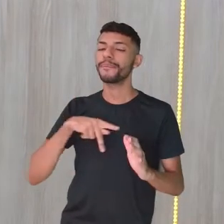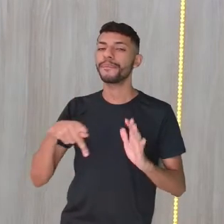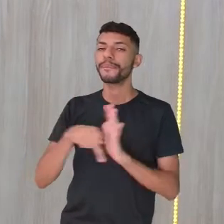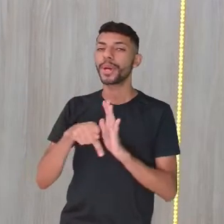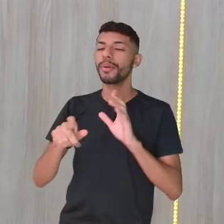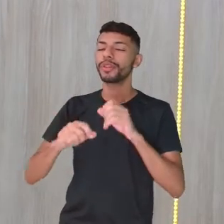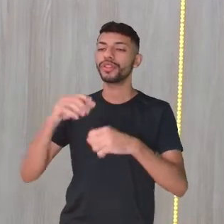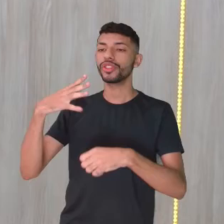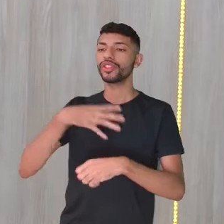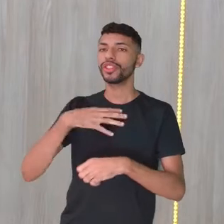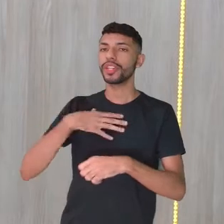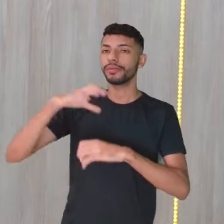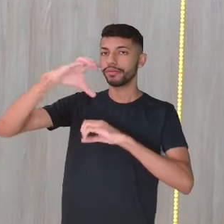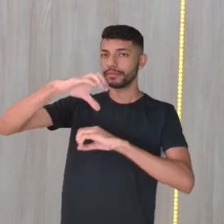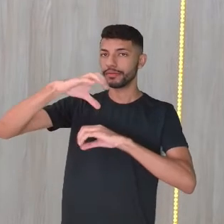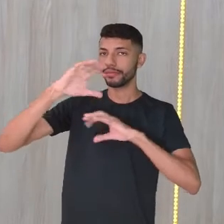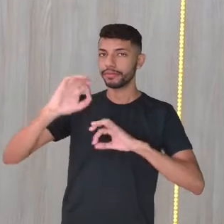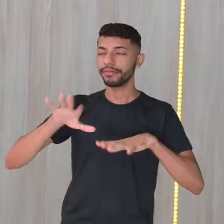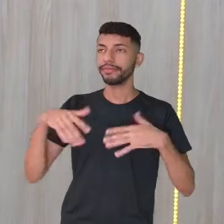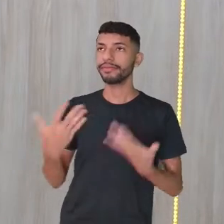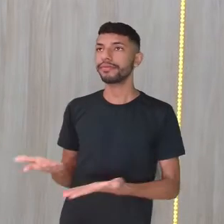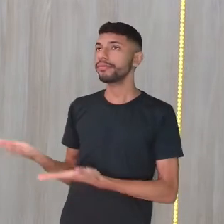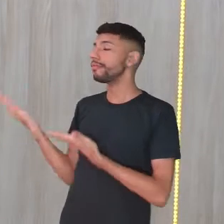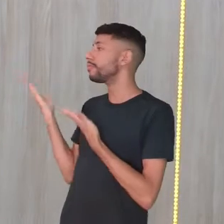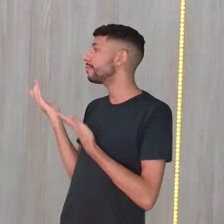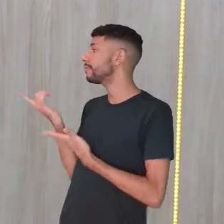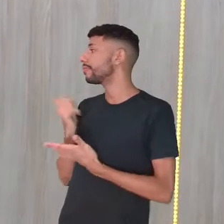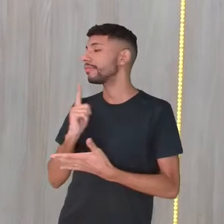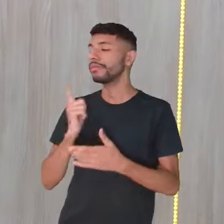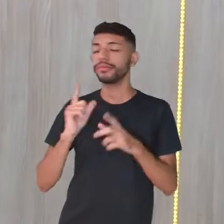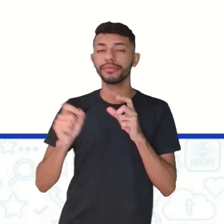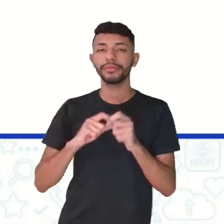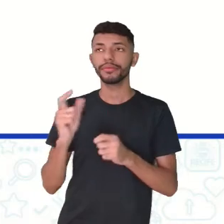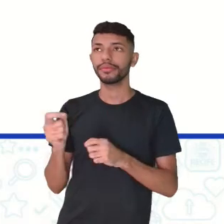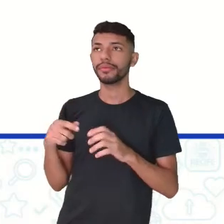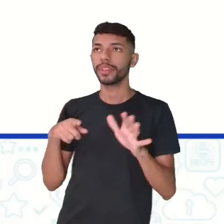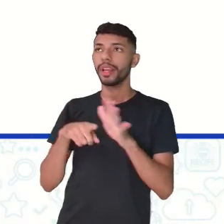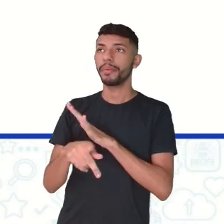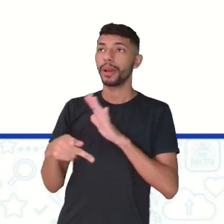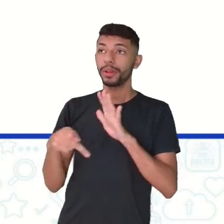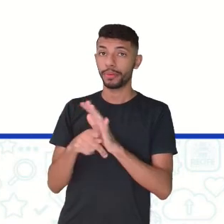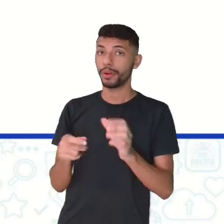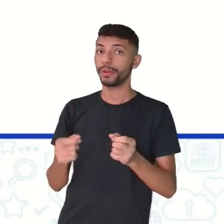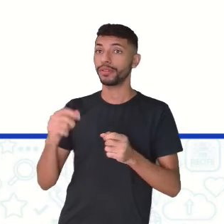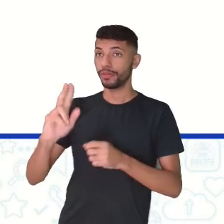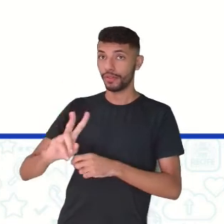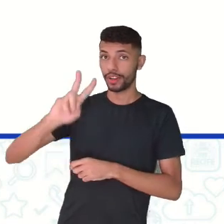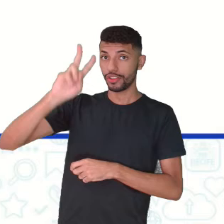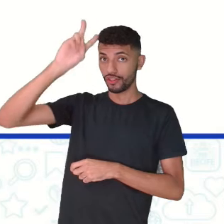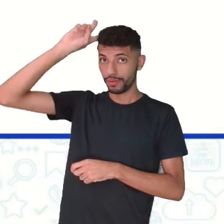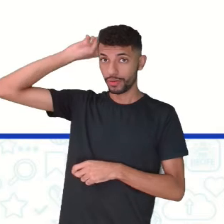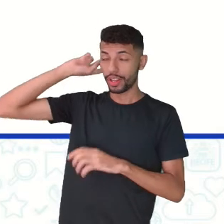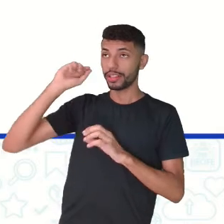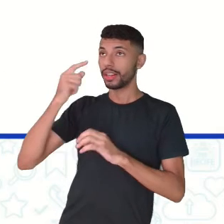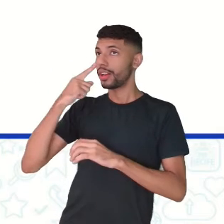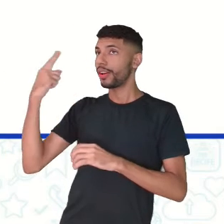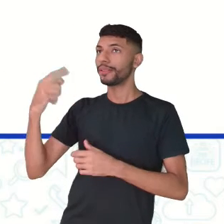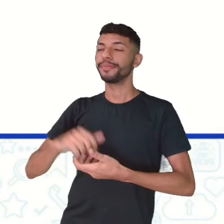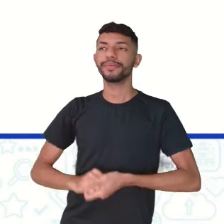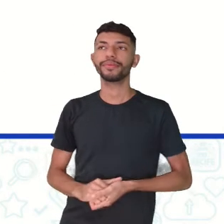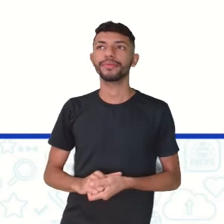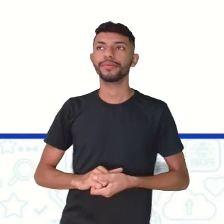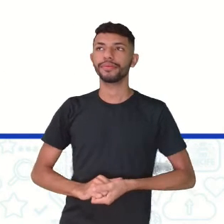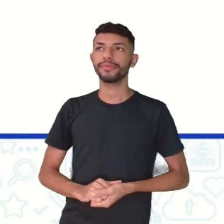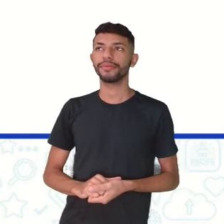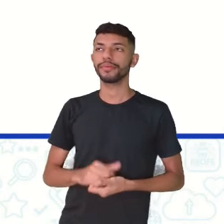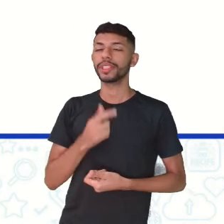das na frente, interrogação no final. Pois bem, temos aqui uma questão de vestibular, inclusive, tá? Complete the sentences with